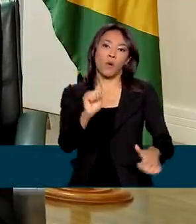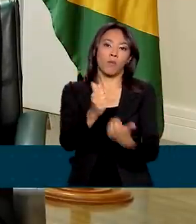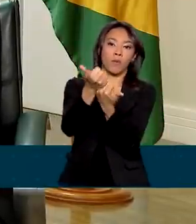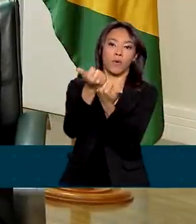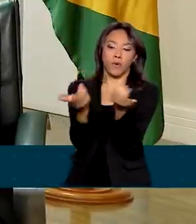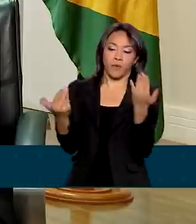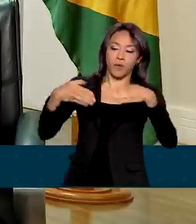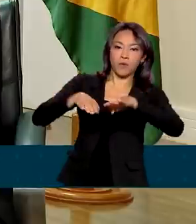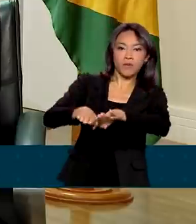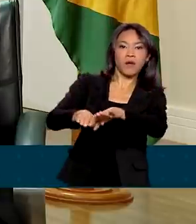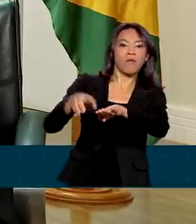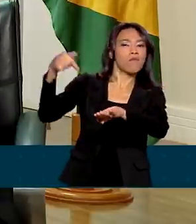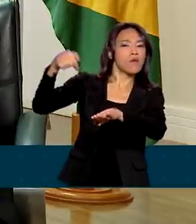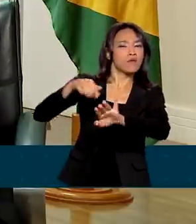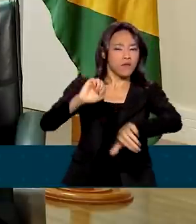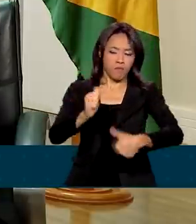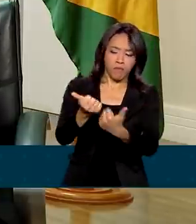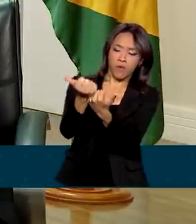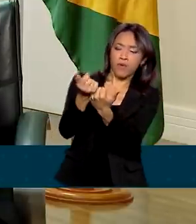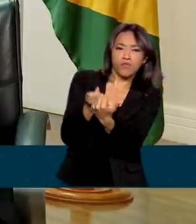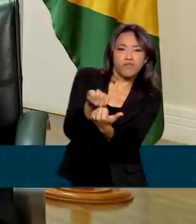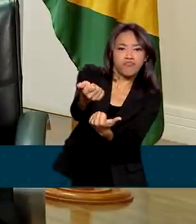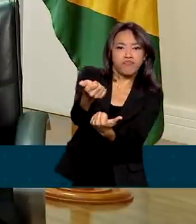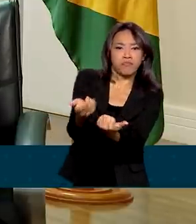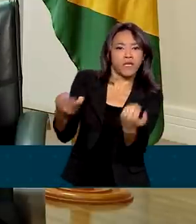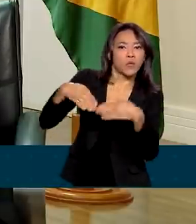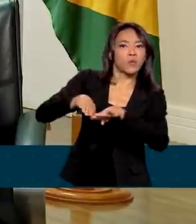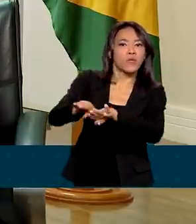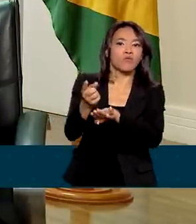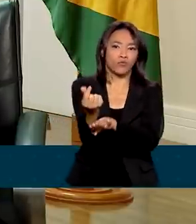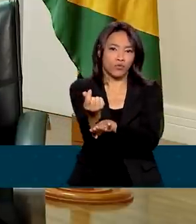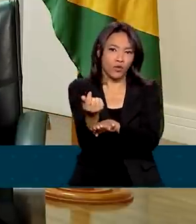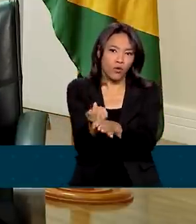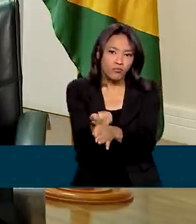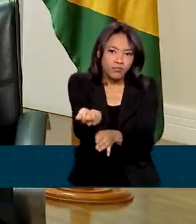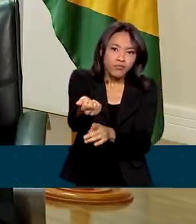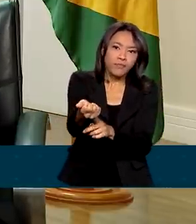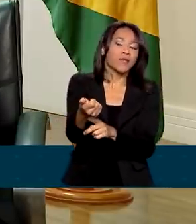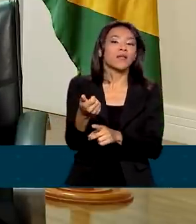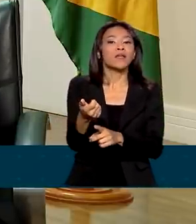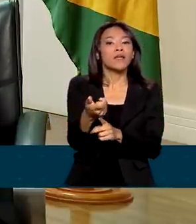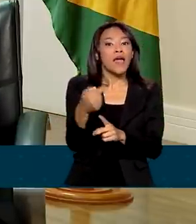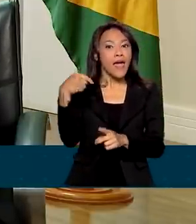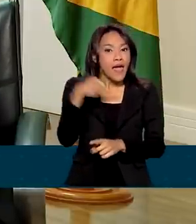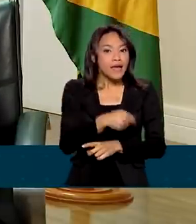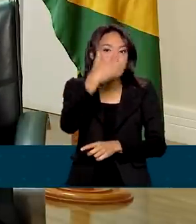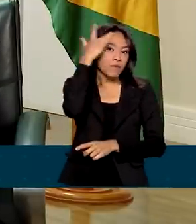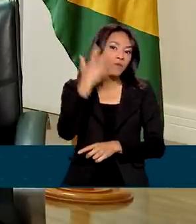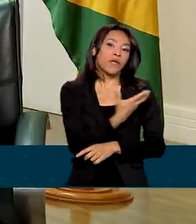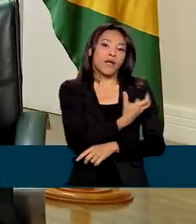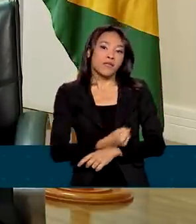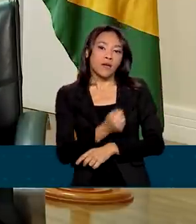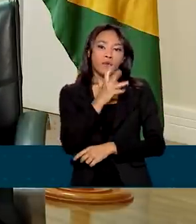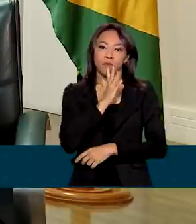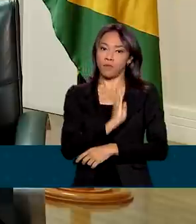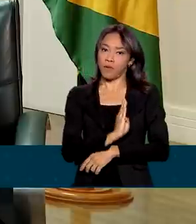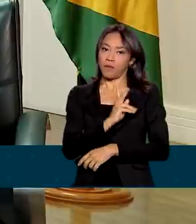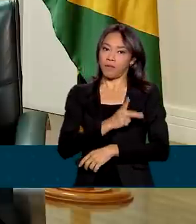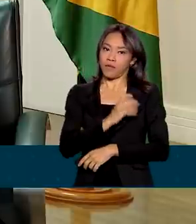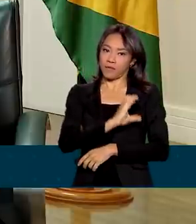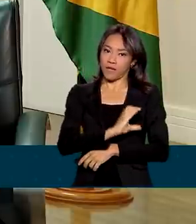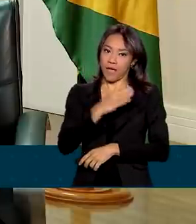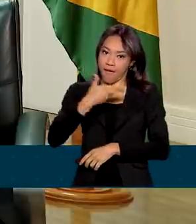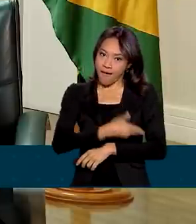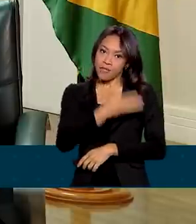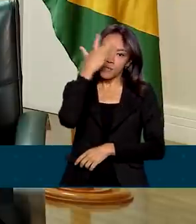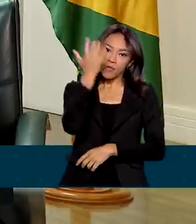com esse Auxílio Inclusão, essa pessoa que recebe o BPC, se ela também conseguir uma vaga